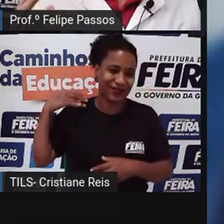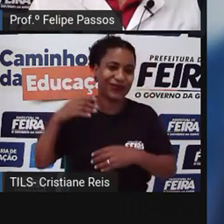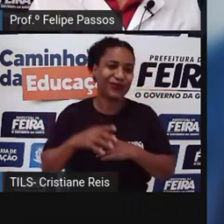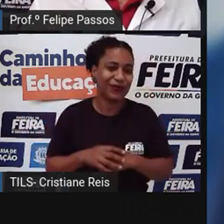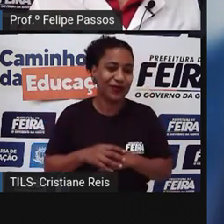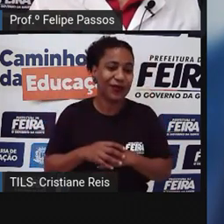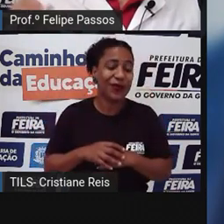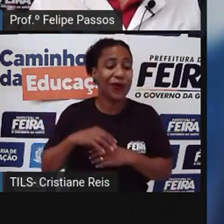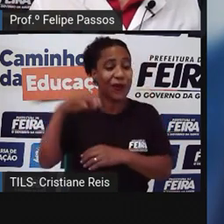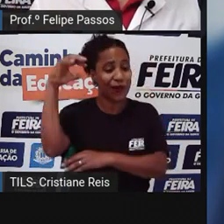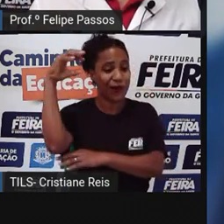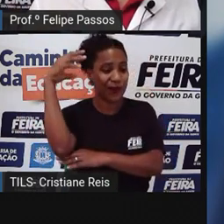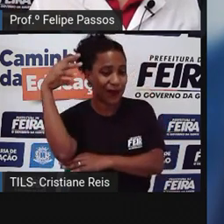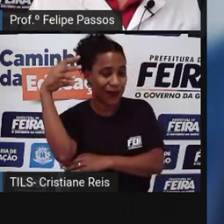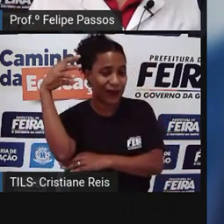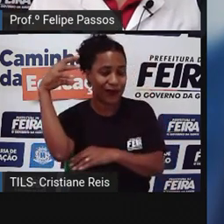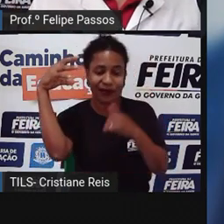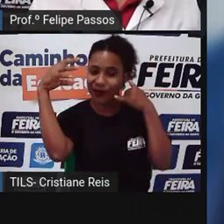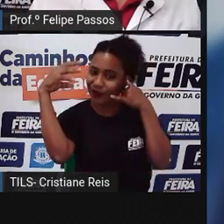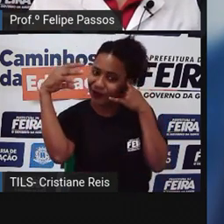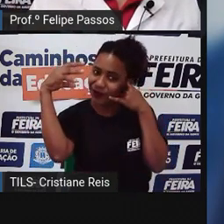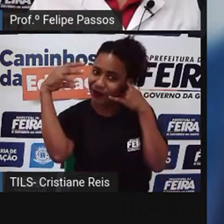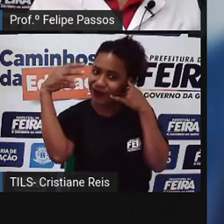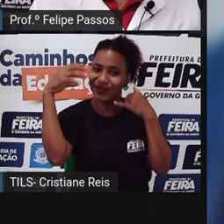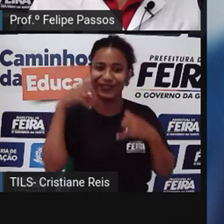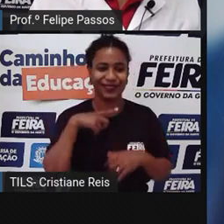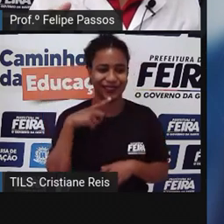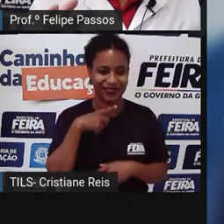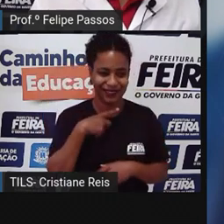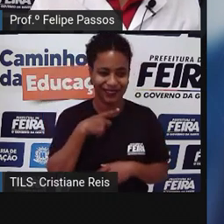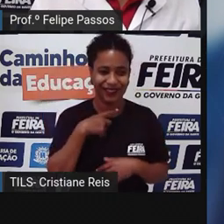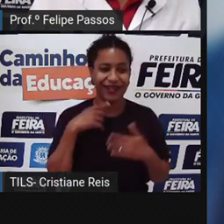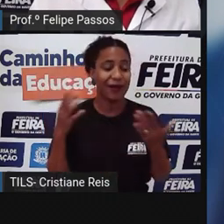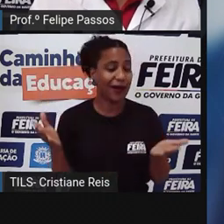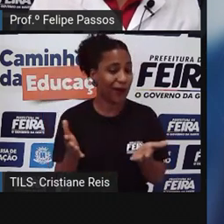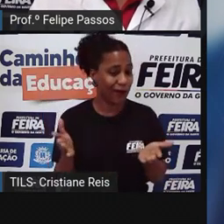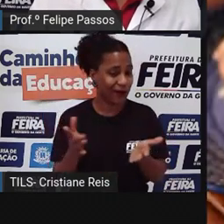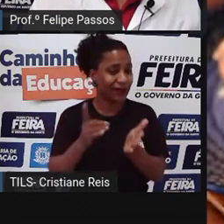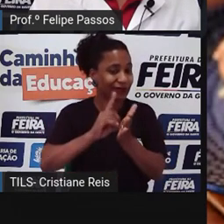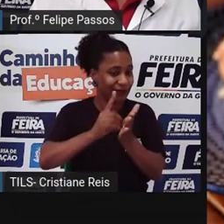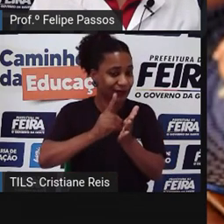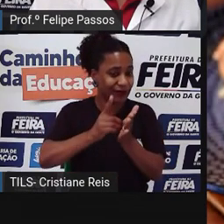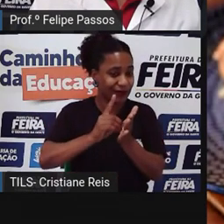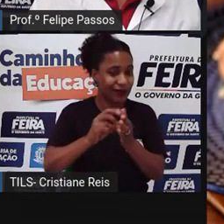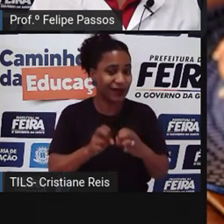precisa entender melhor as consequências do mundo digital. Certo? Então, bora lá.